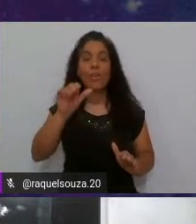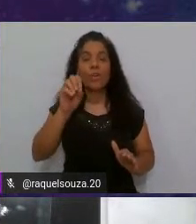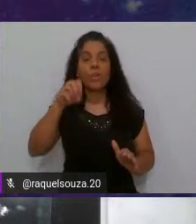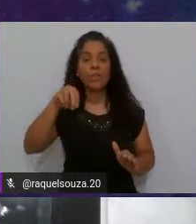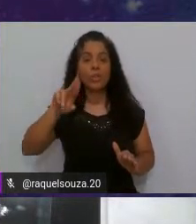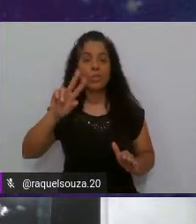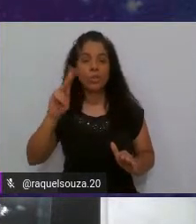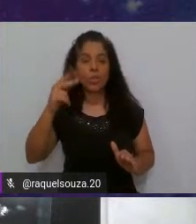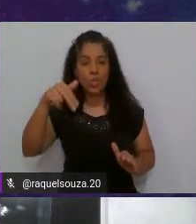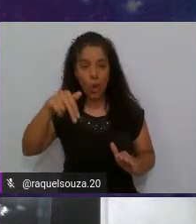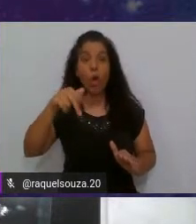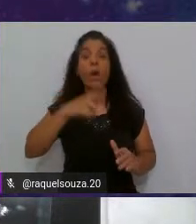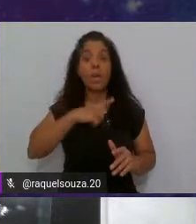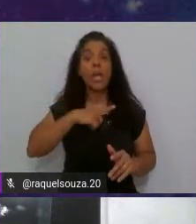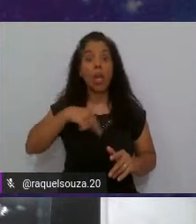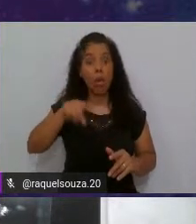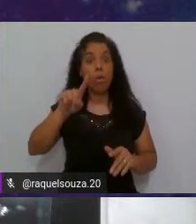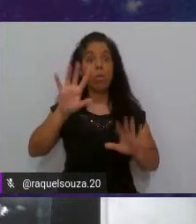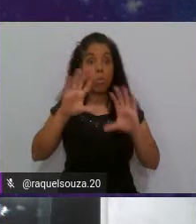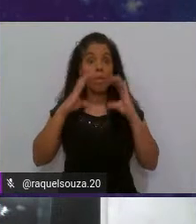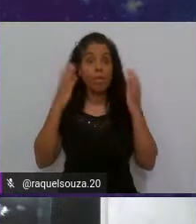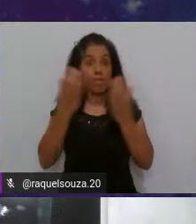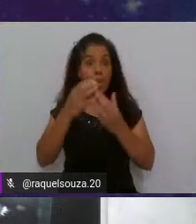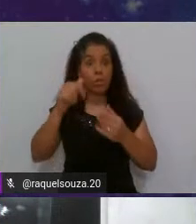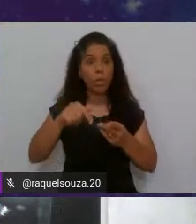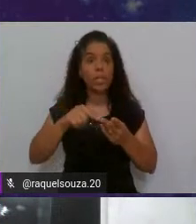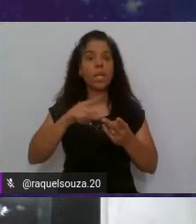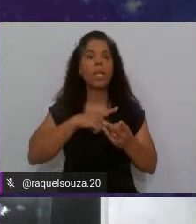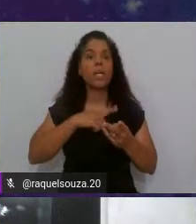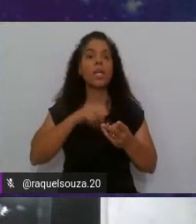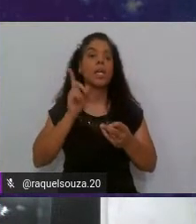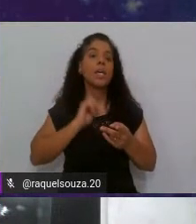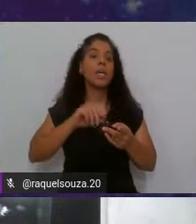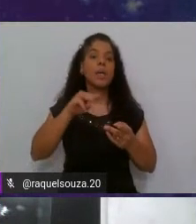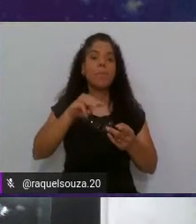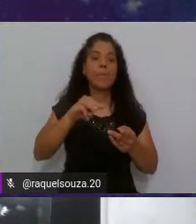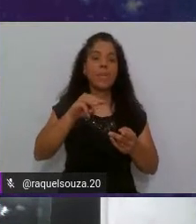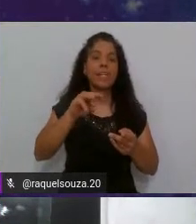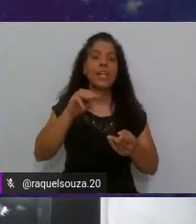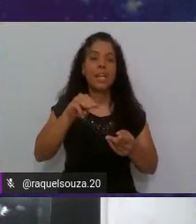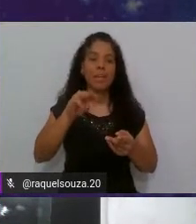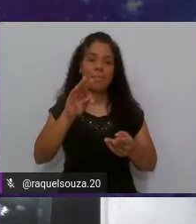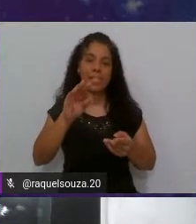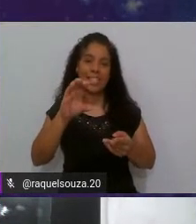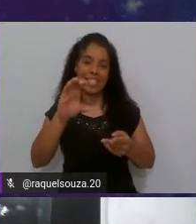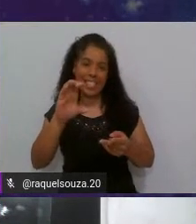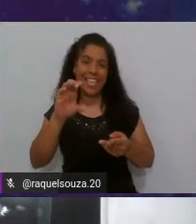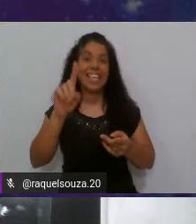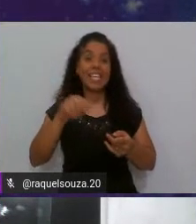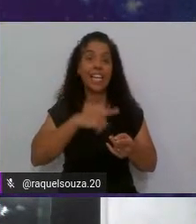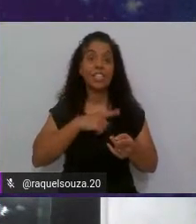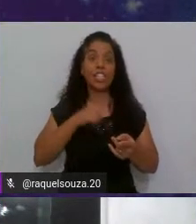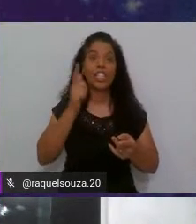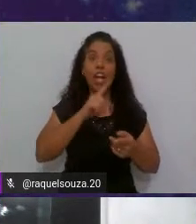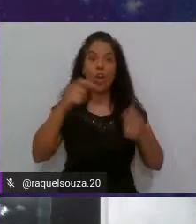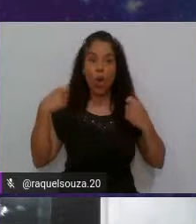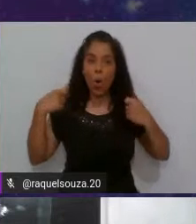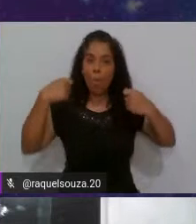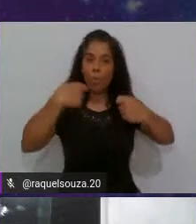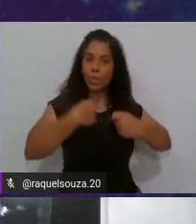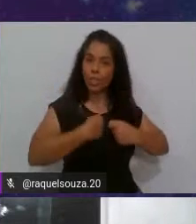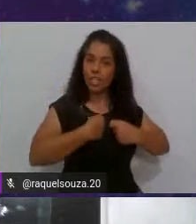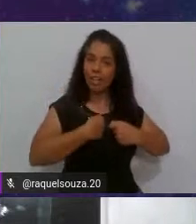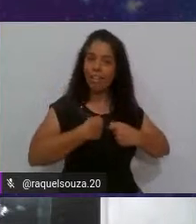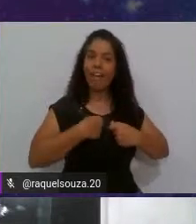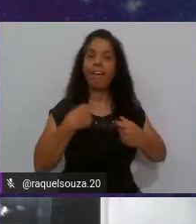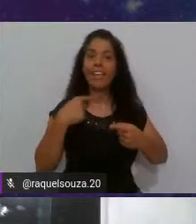evento aqui em Minas, que o Minas Test Conference, e quem participou, a gente ganhou uma mochila com essa frase,